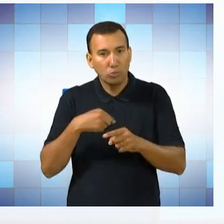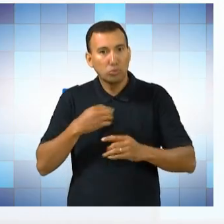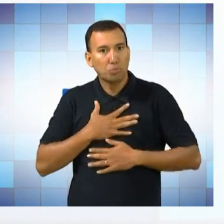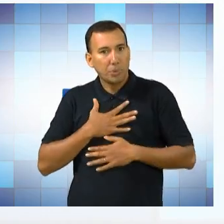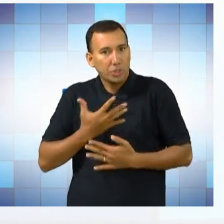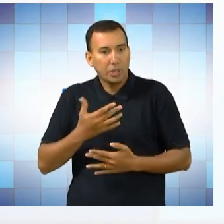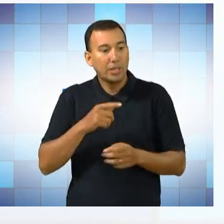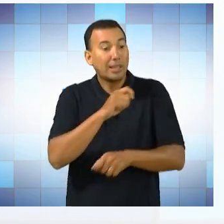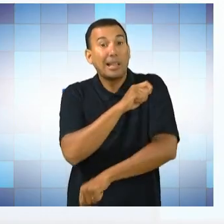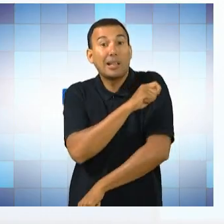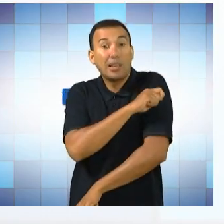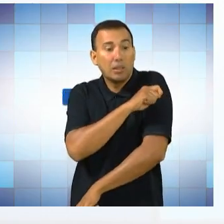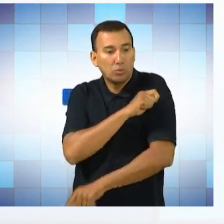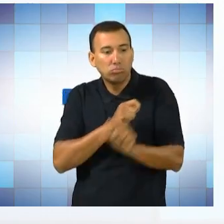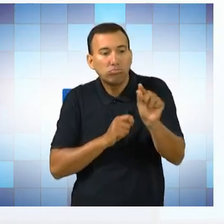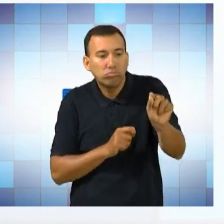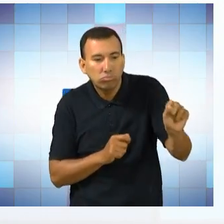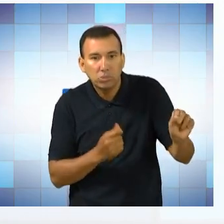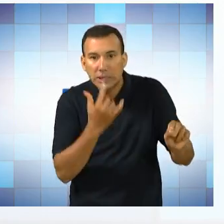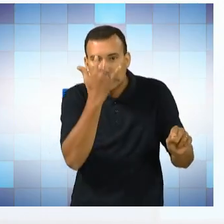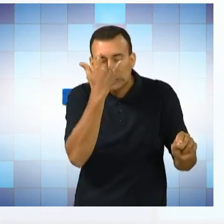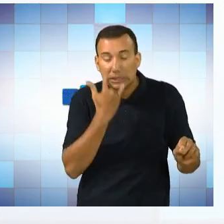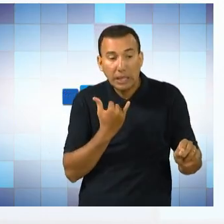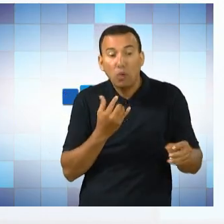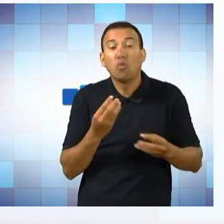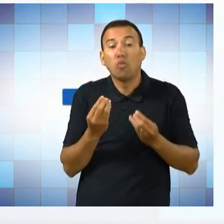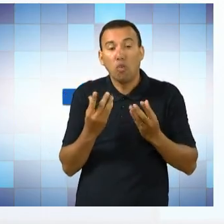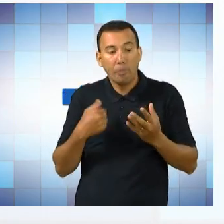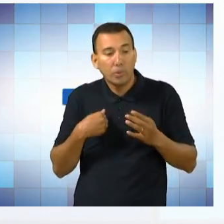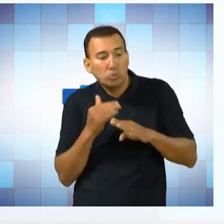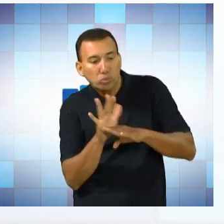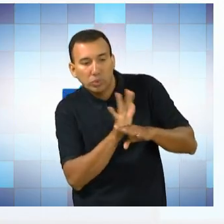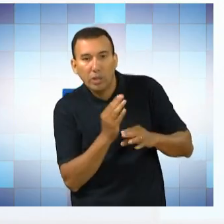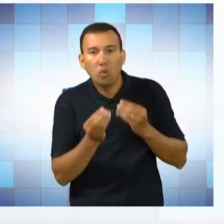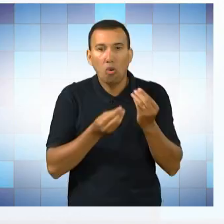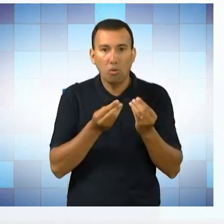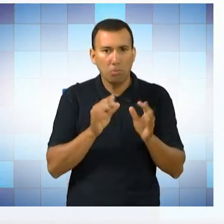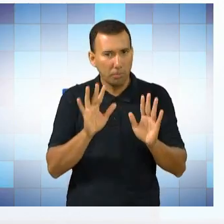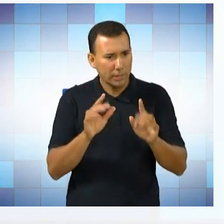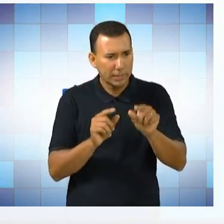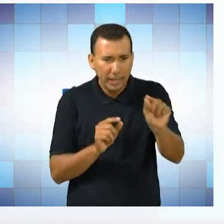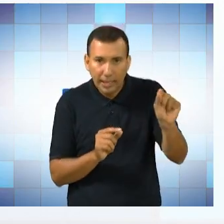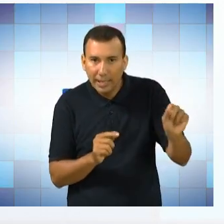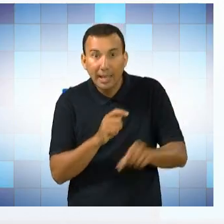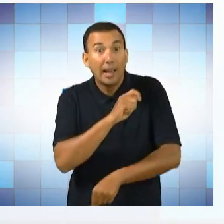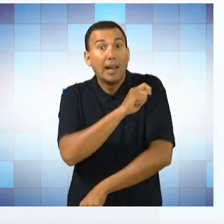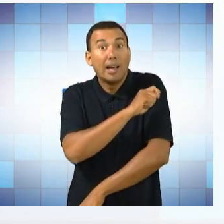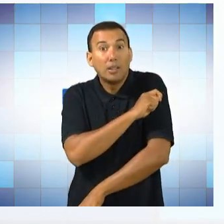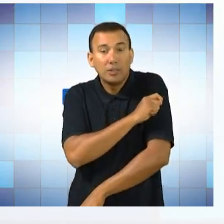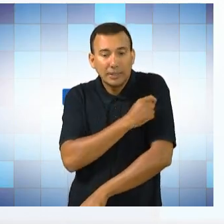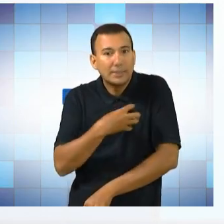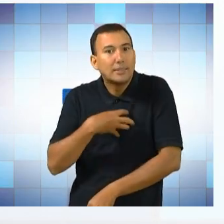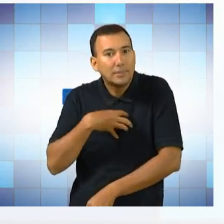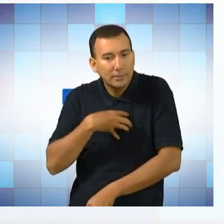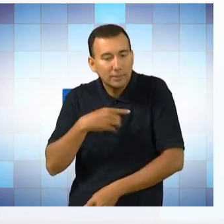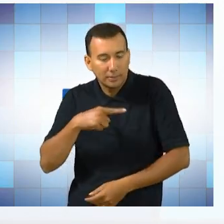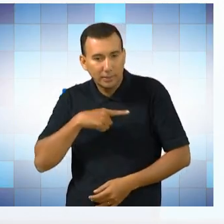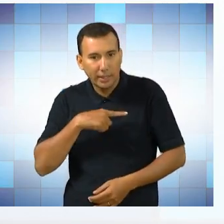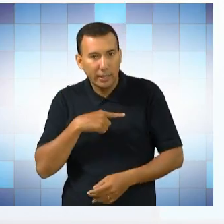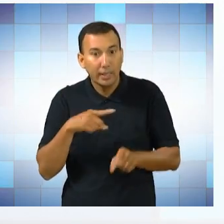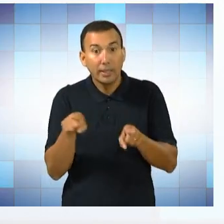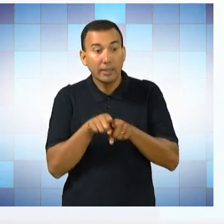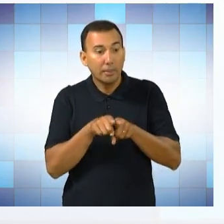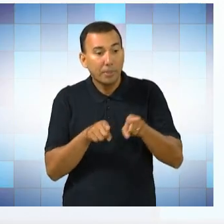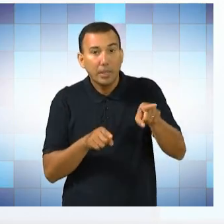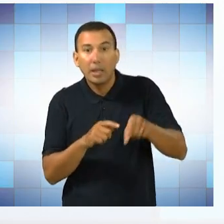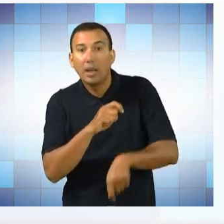alunos de um olhar para a cidadania são alunos muito sensíveis, são alunos que dão